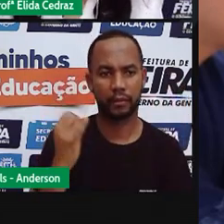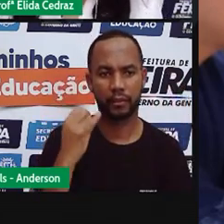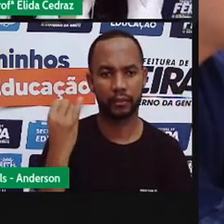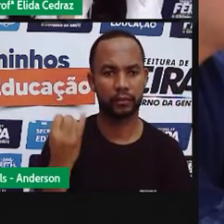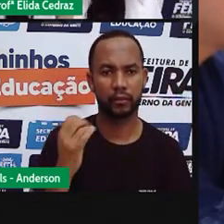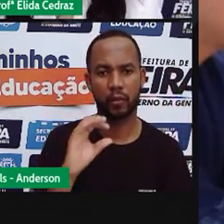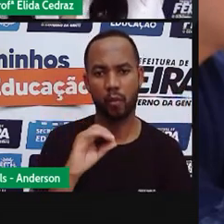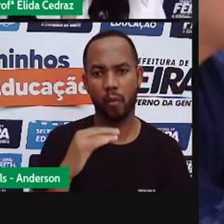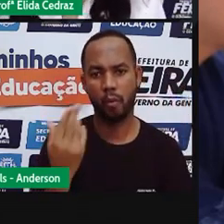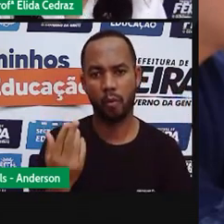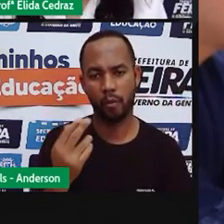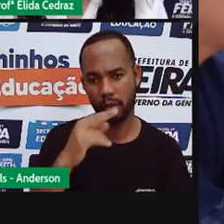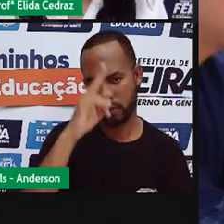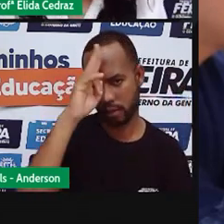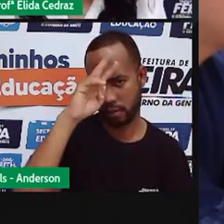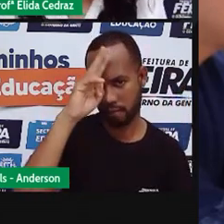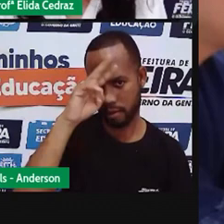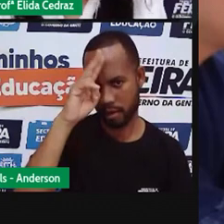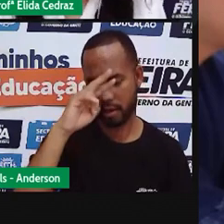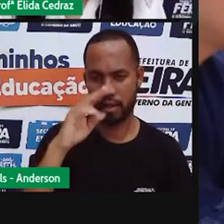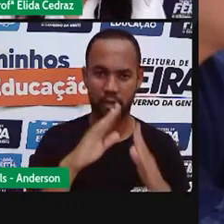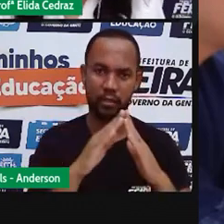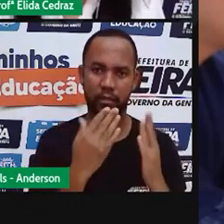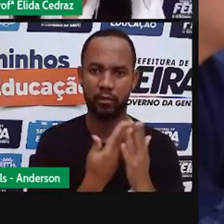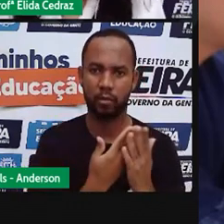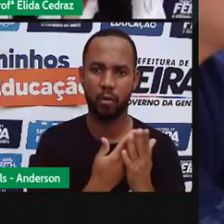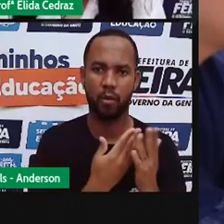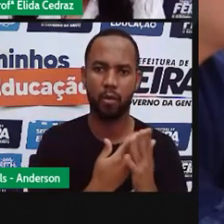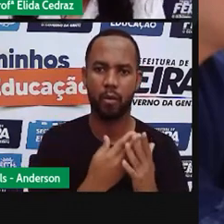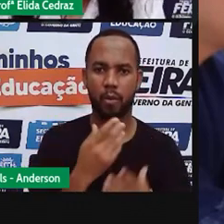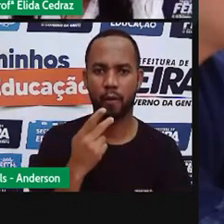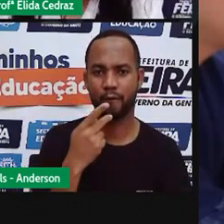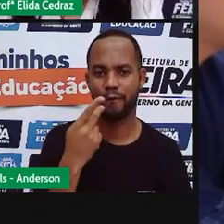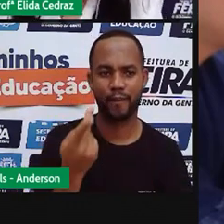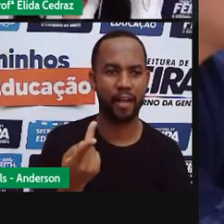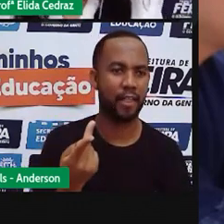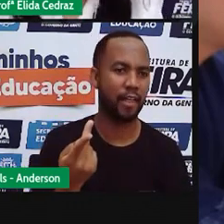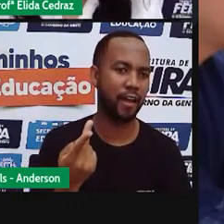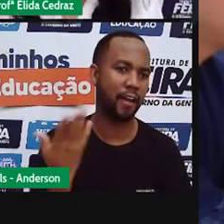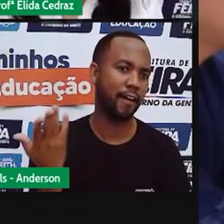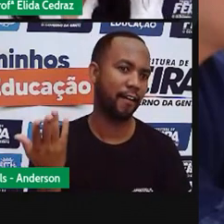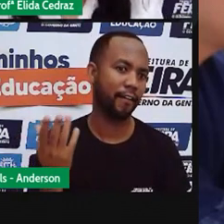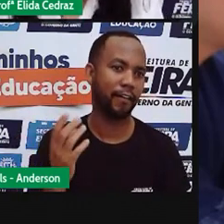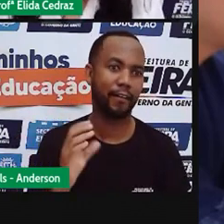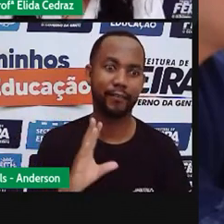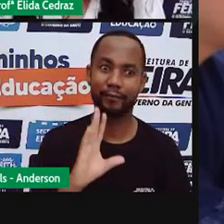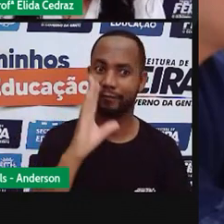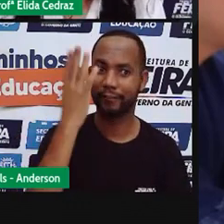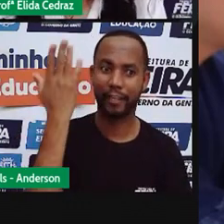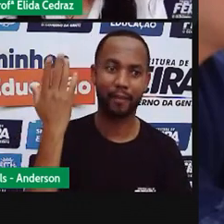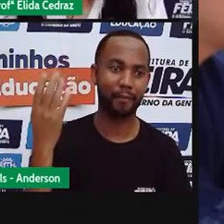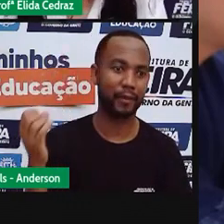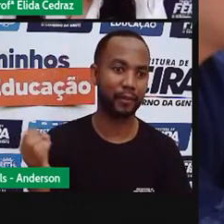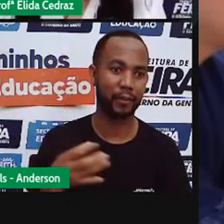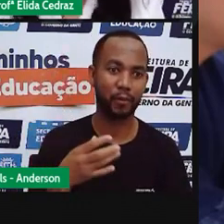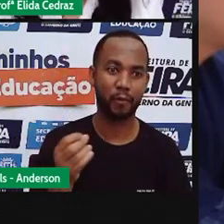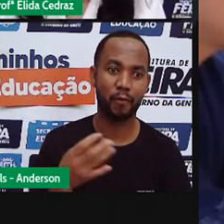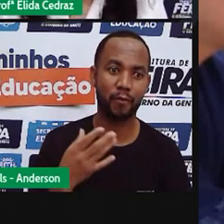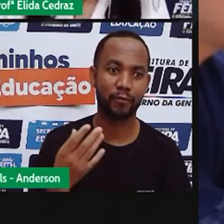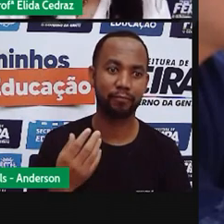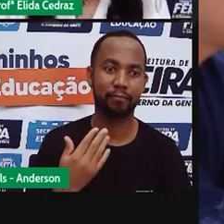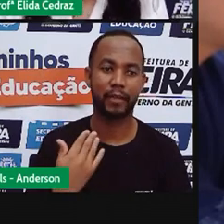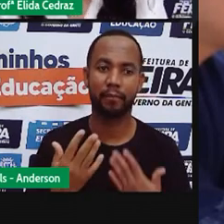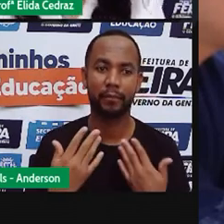algo que foi da escola, do trabalho, ou comentar uma notícia, uma novidade, sem o uso